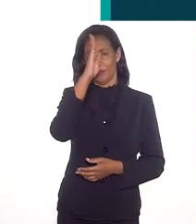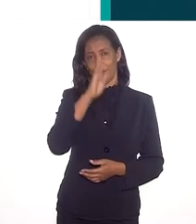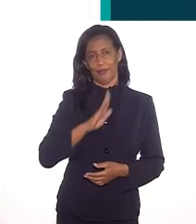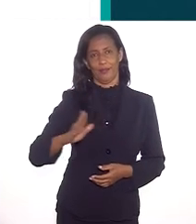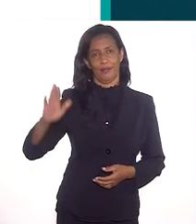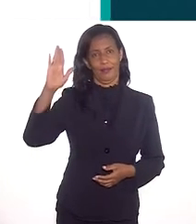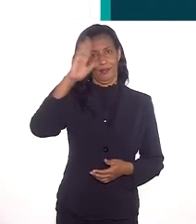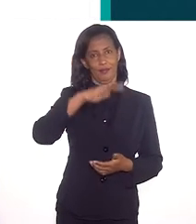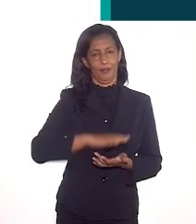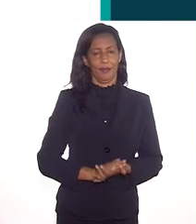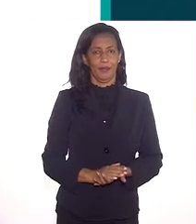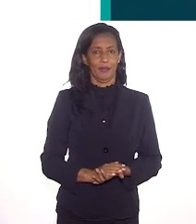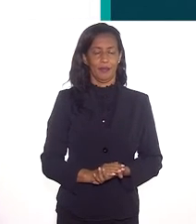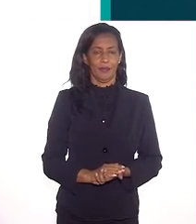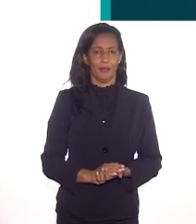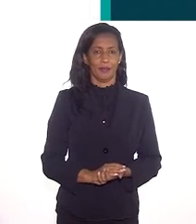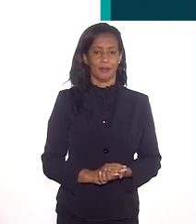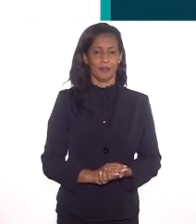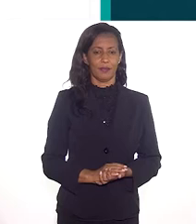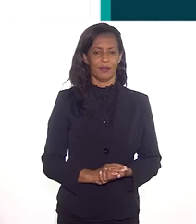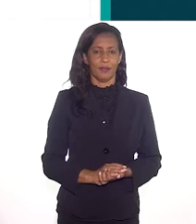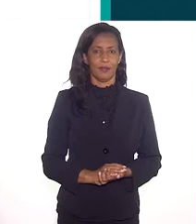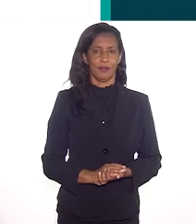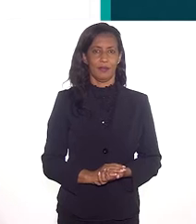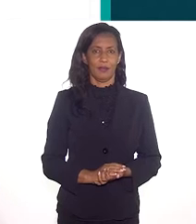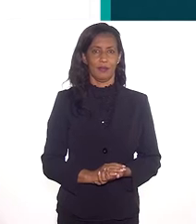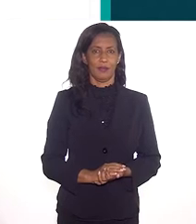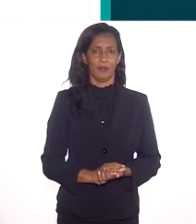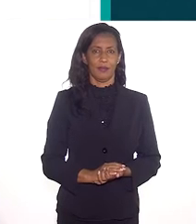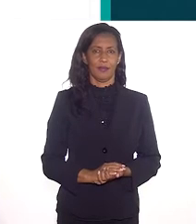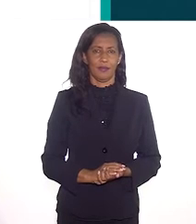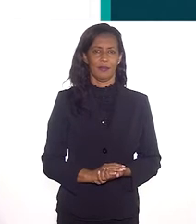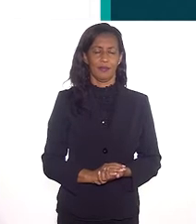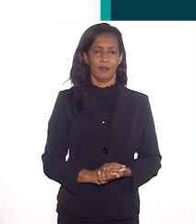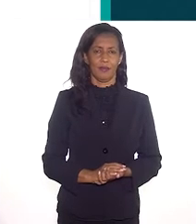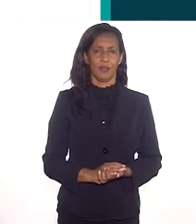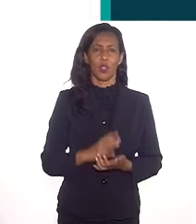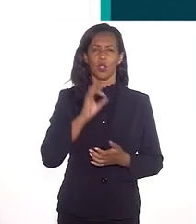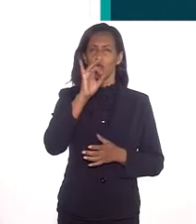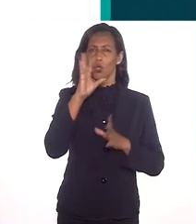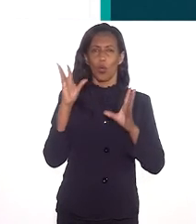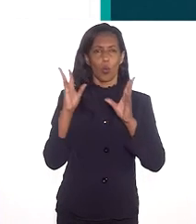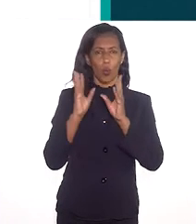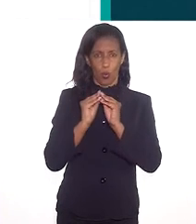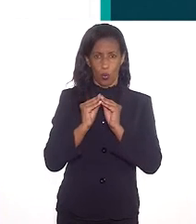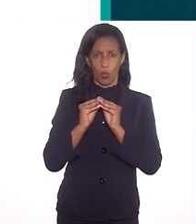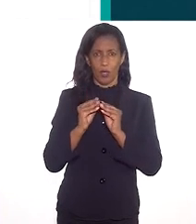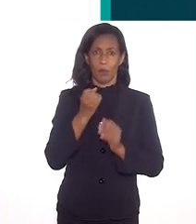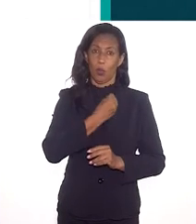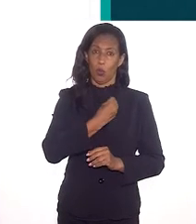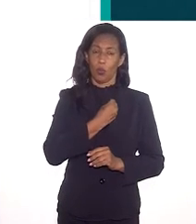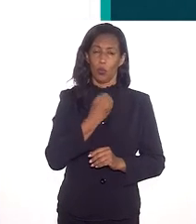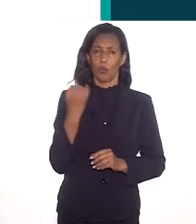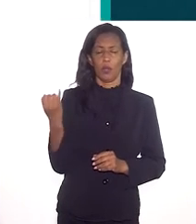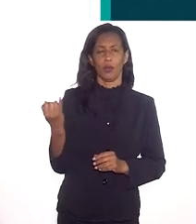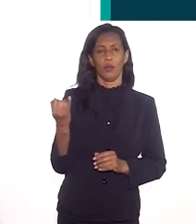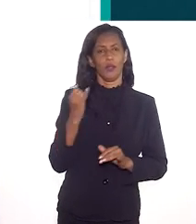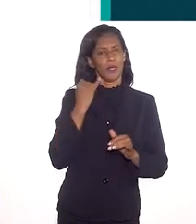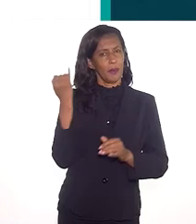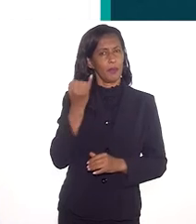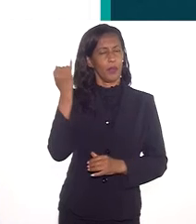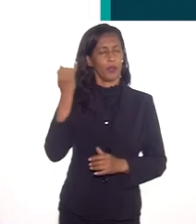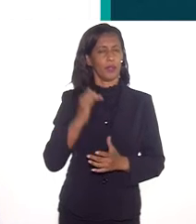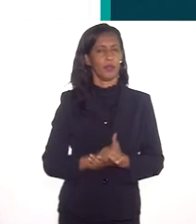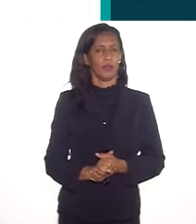ainda hoje no Brasil. E, se a gente for olhar... Não, e só concluir ainda um dado em